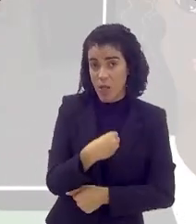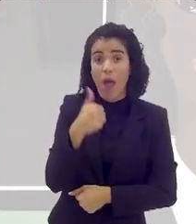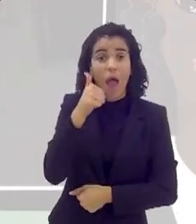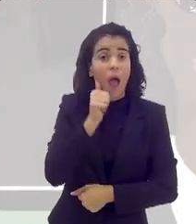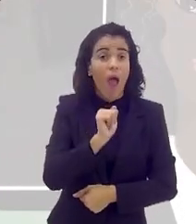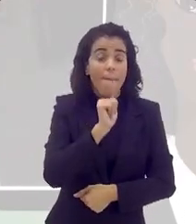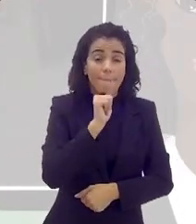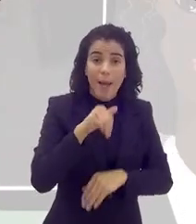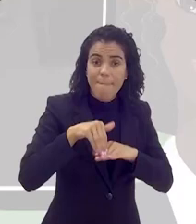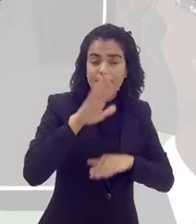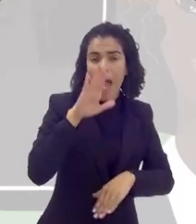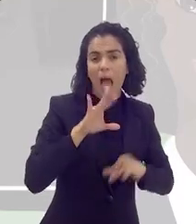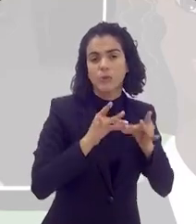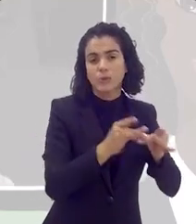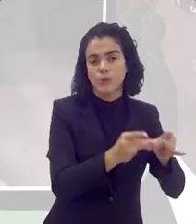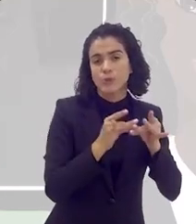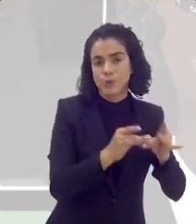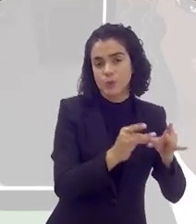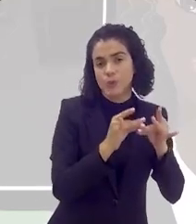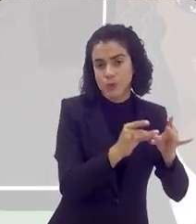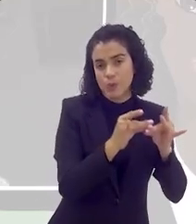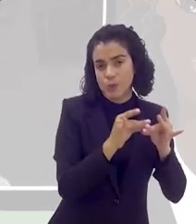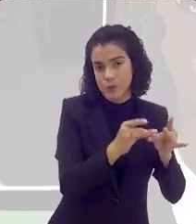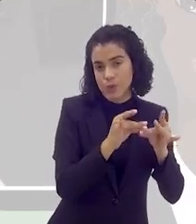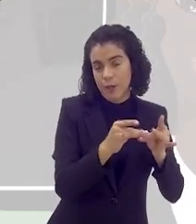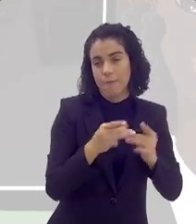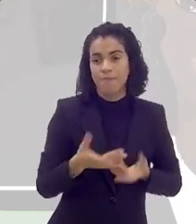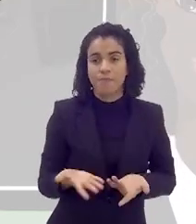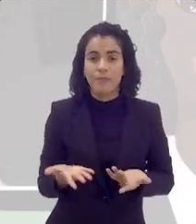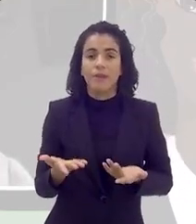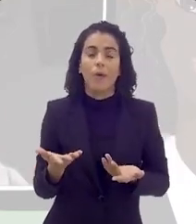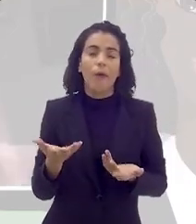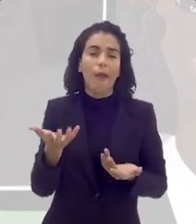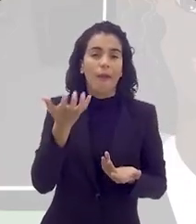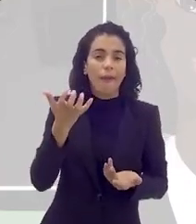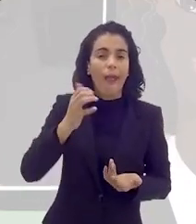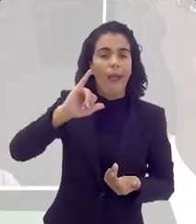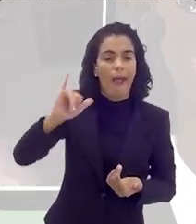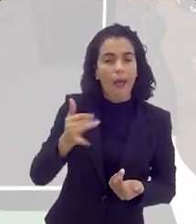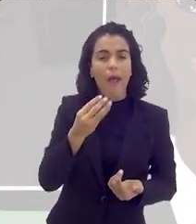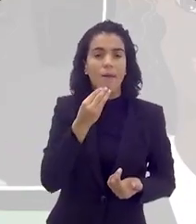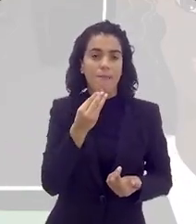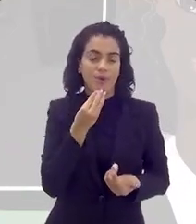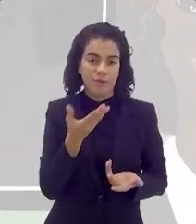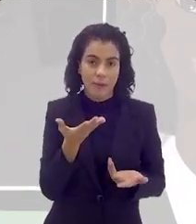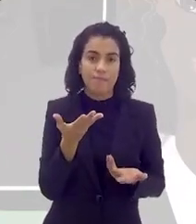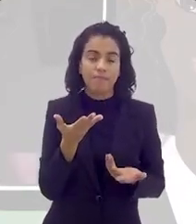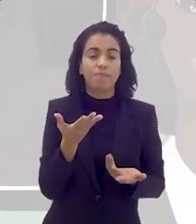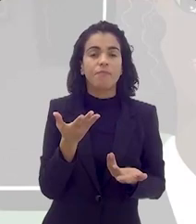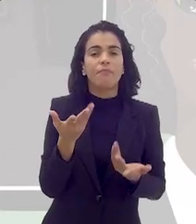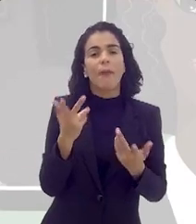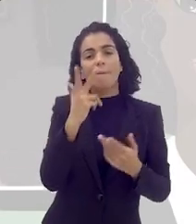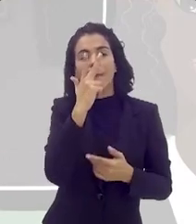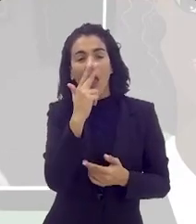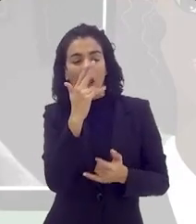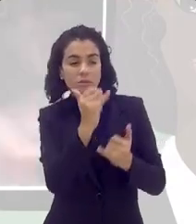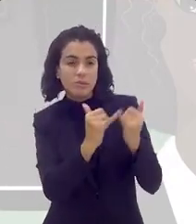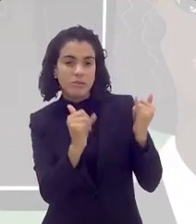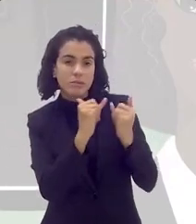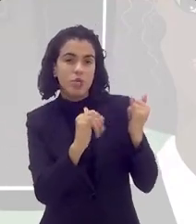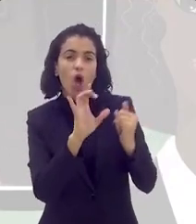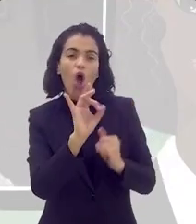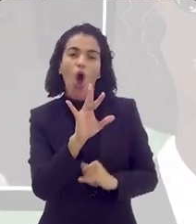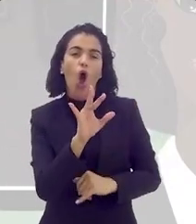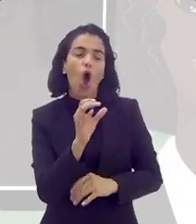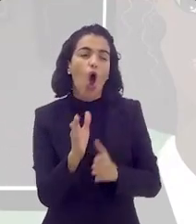ficam mais tempo, ainda que a guarda seja compartilhada, maioria dos casos não é, então eles querem aproveitar o máximo e tal, então é como se fosse só